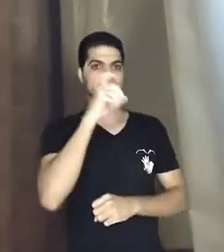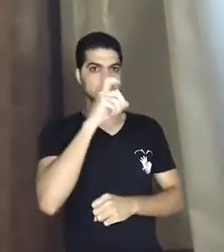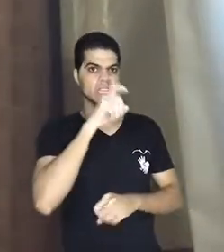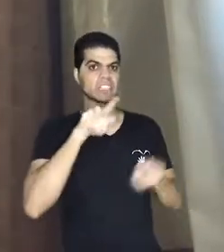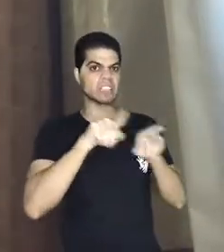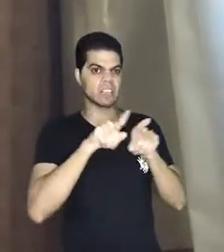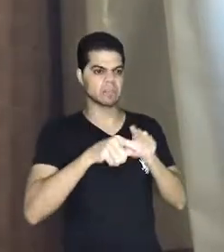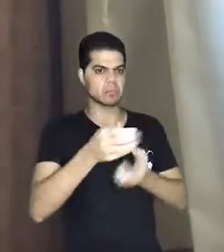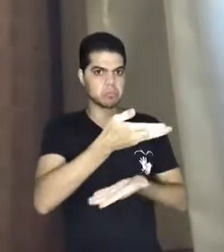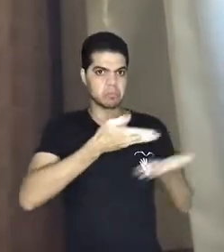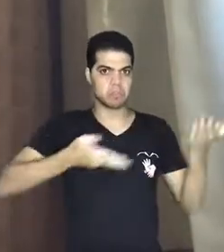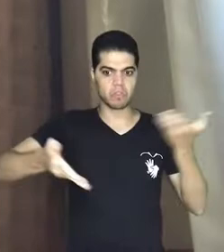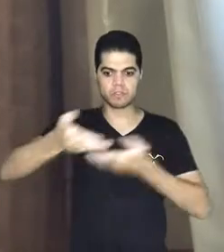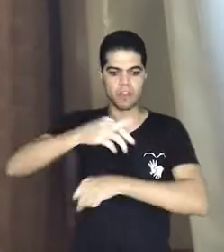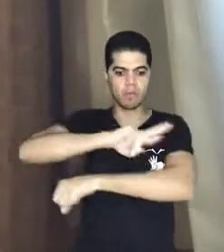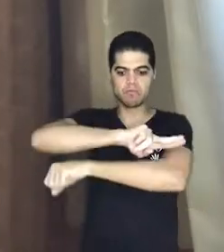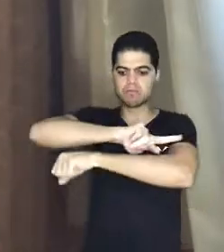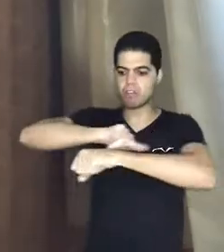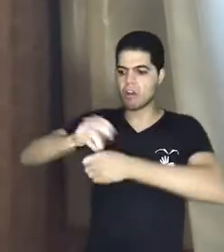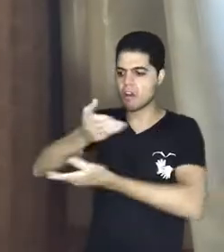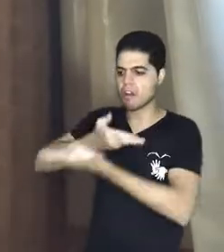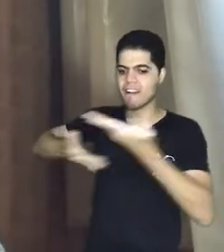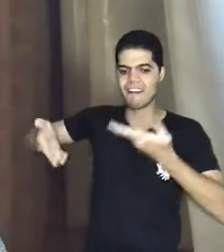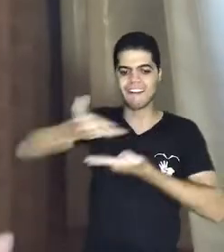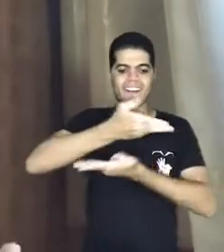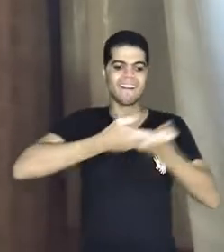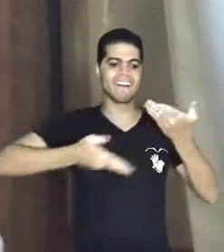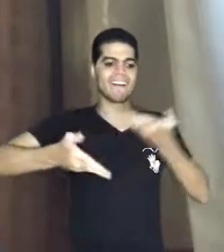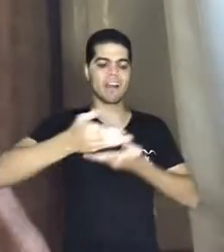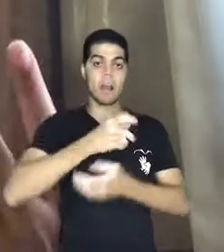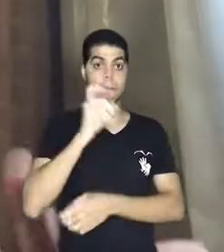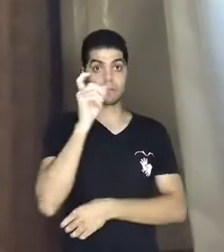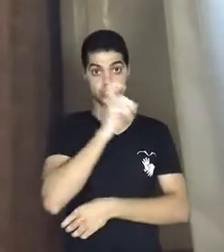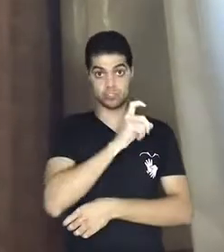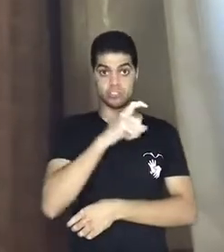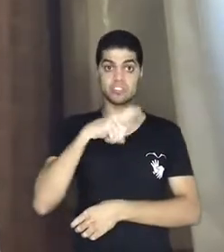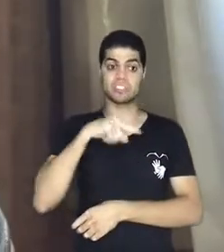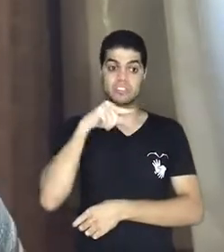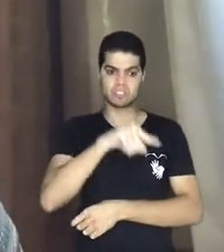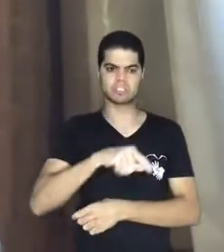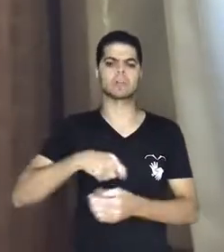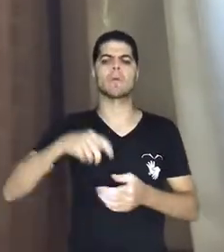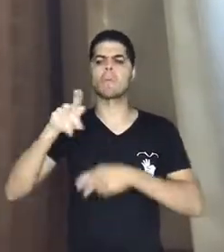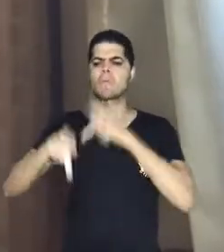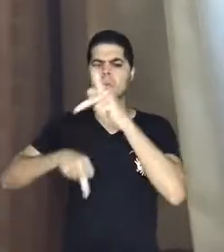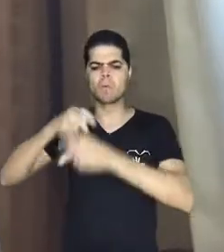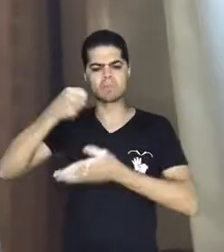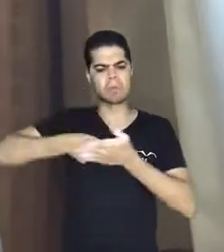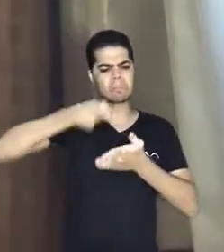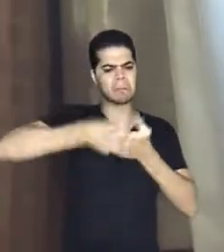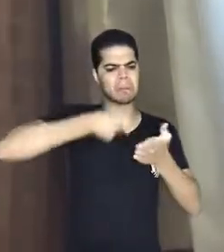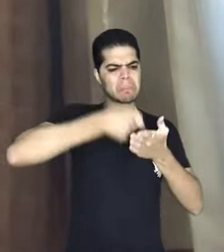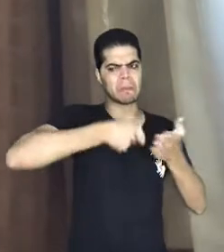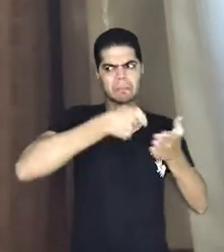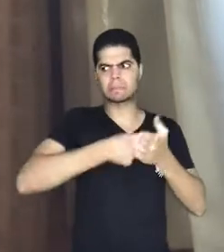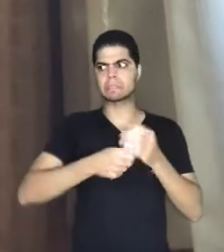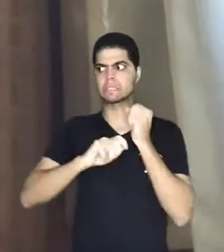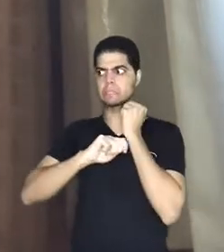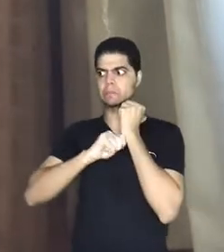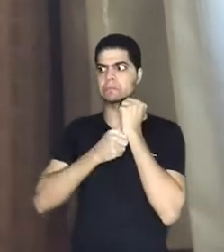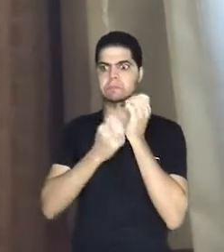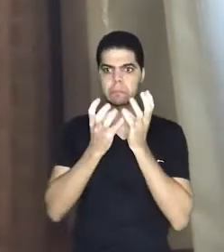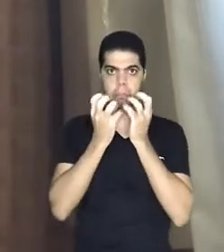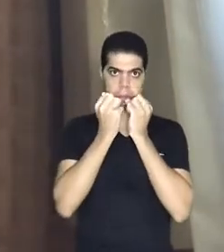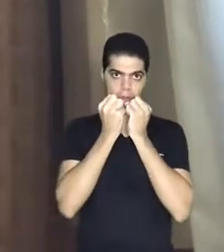mito da interação harmoniosa entre as três raças, e isso apaga todas as lutas promovidas pelo povo brasileiro. Movimentos